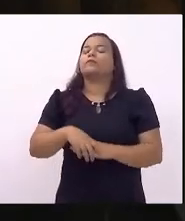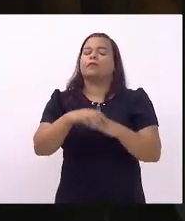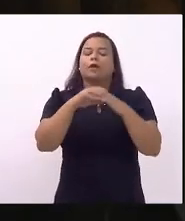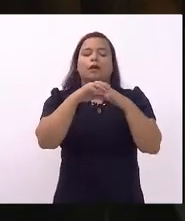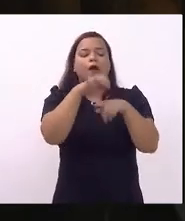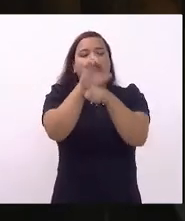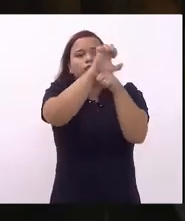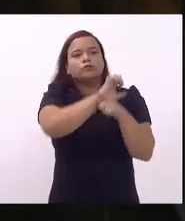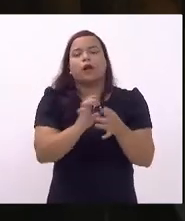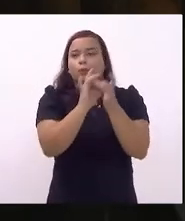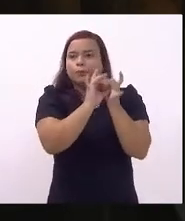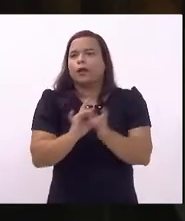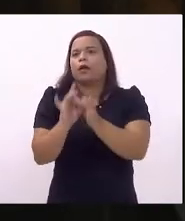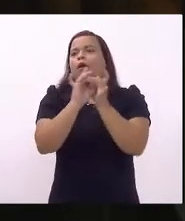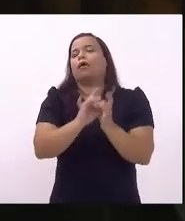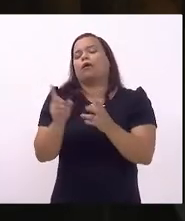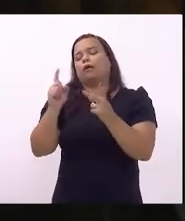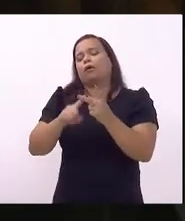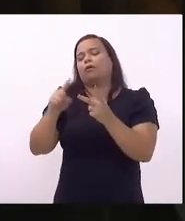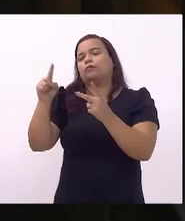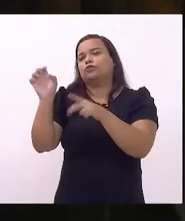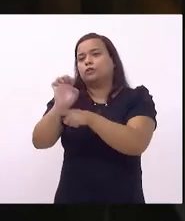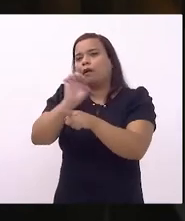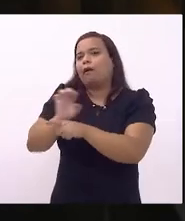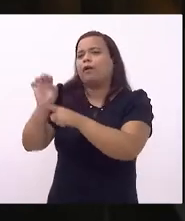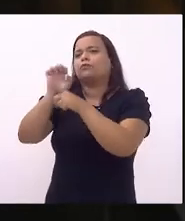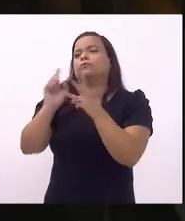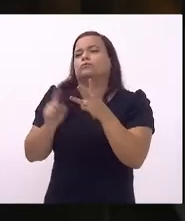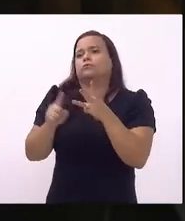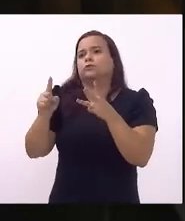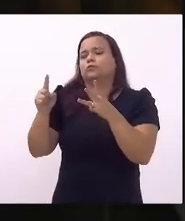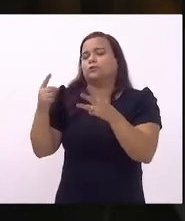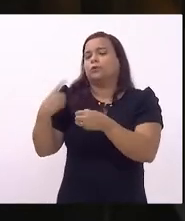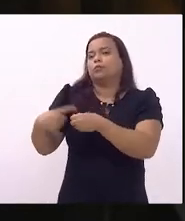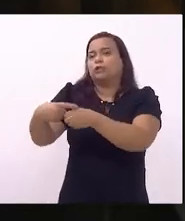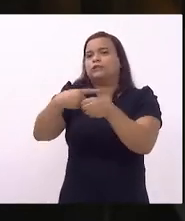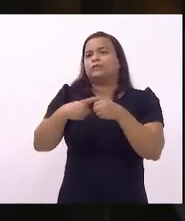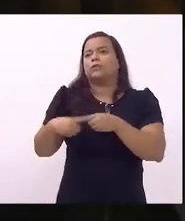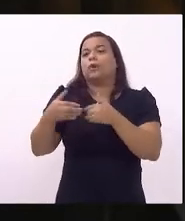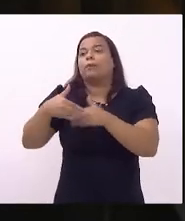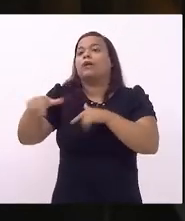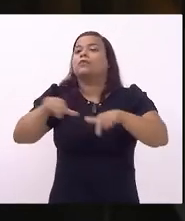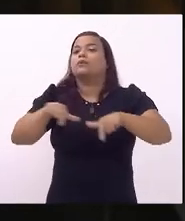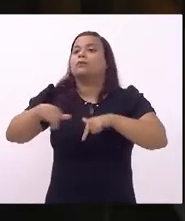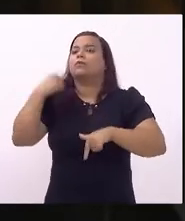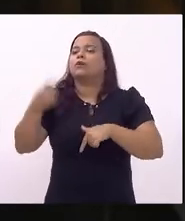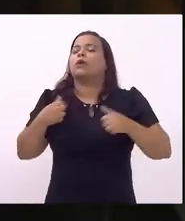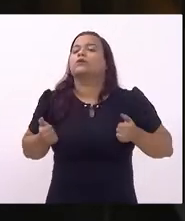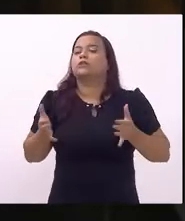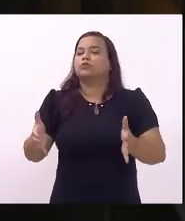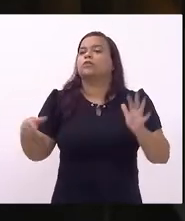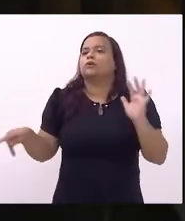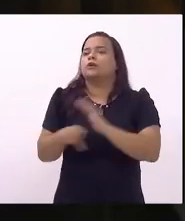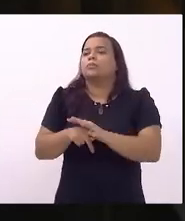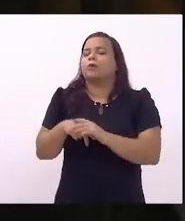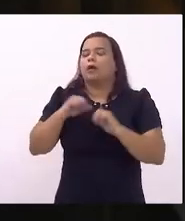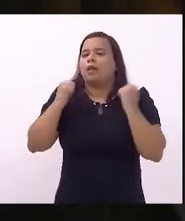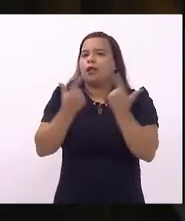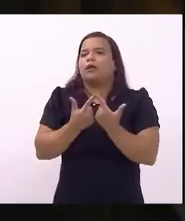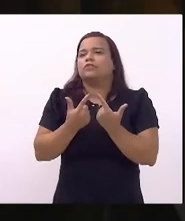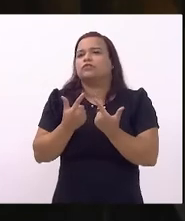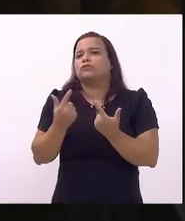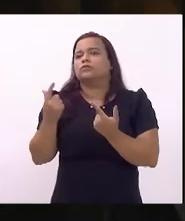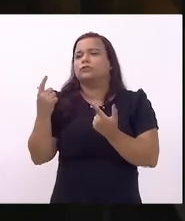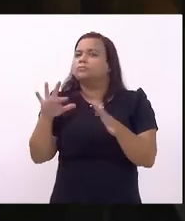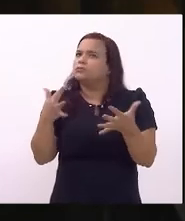os estados e os municípios vou dar um único dado a partir dos trabalhos feitos pela nossa assessoria fiscal aqui da LERJ em geral nos